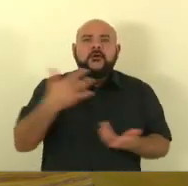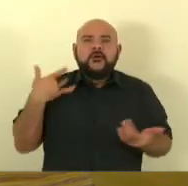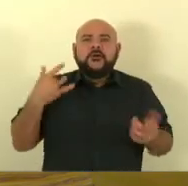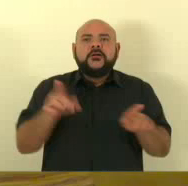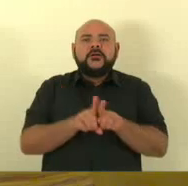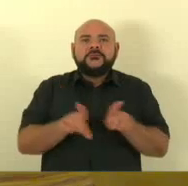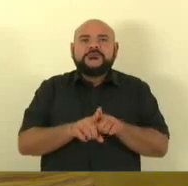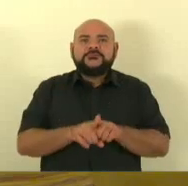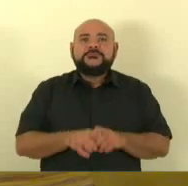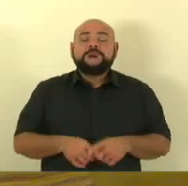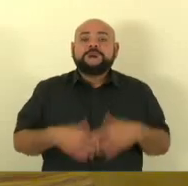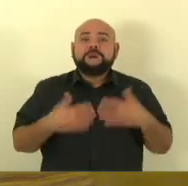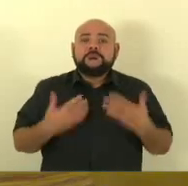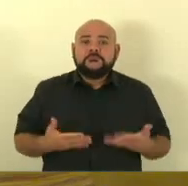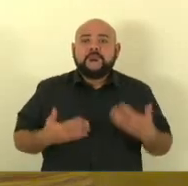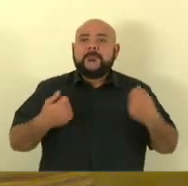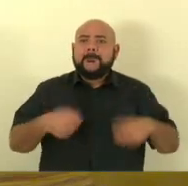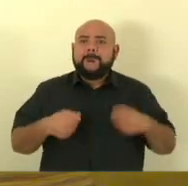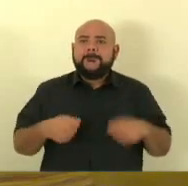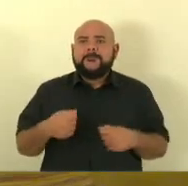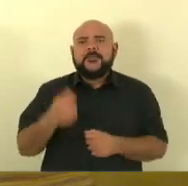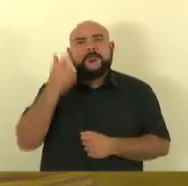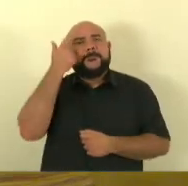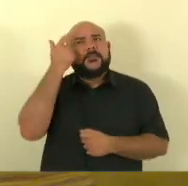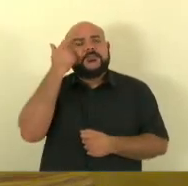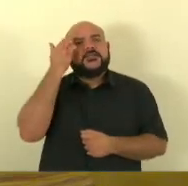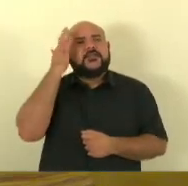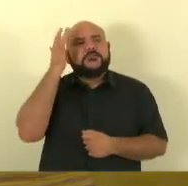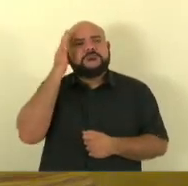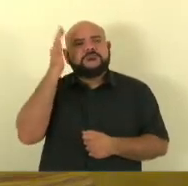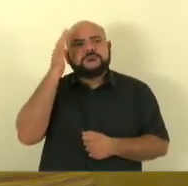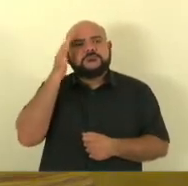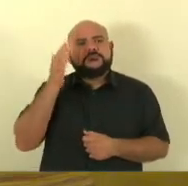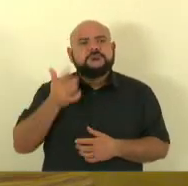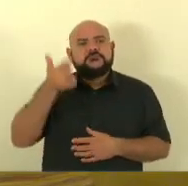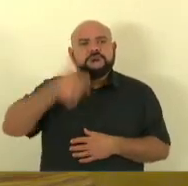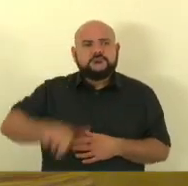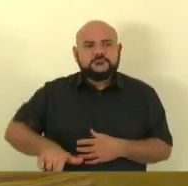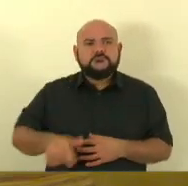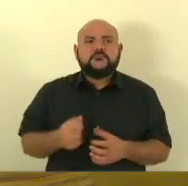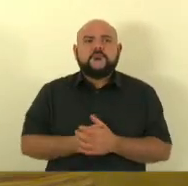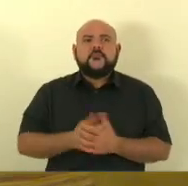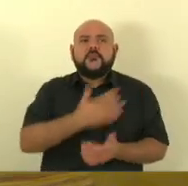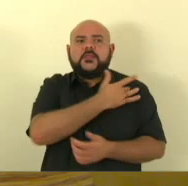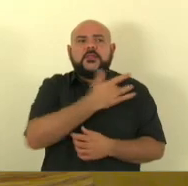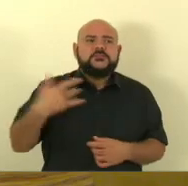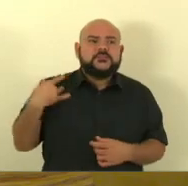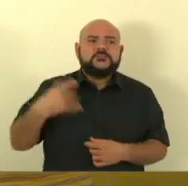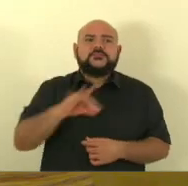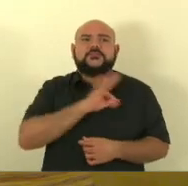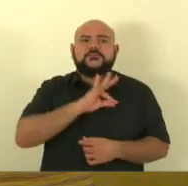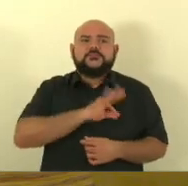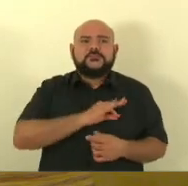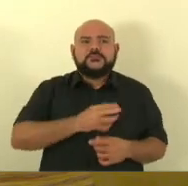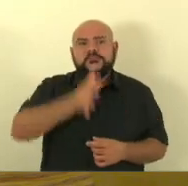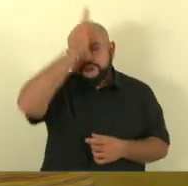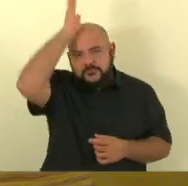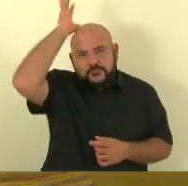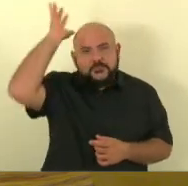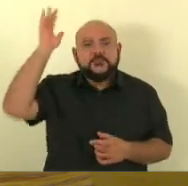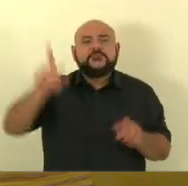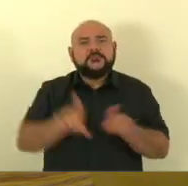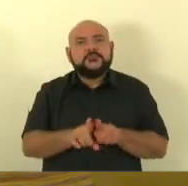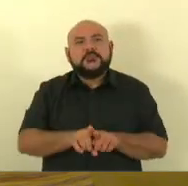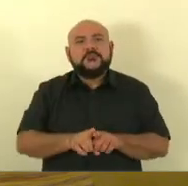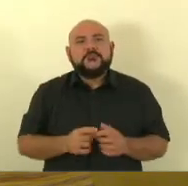destinação e repense a saúde da Polícia Militar, do Bombeiro Militar e de seus dependentes. Nós fizemos um